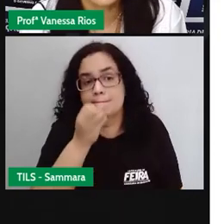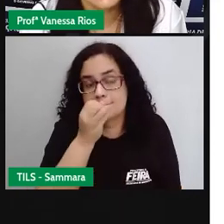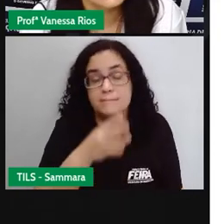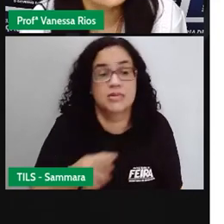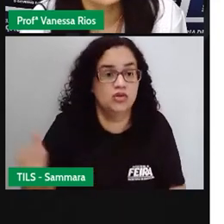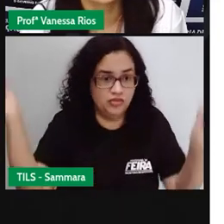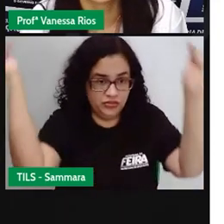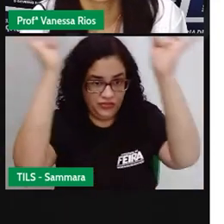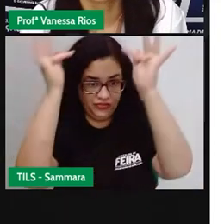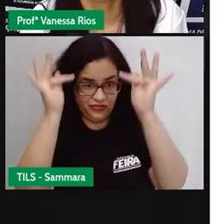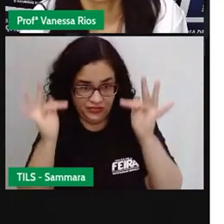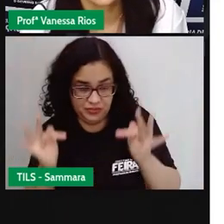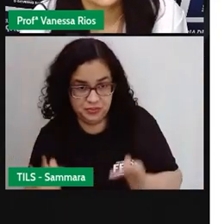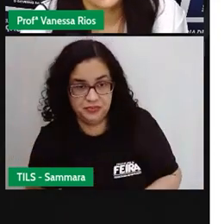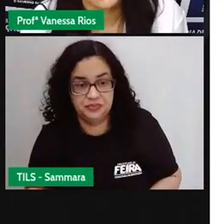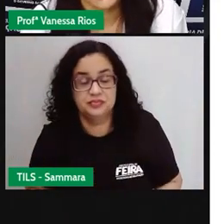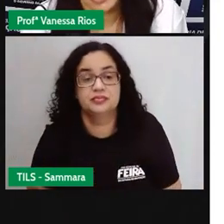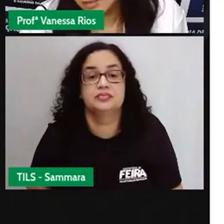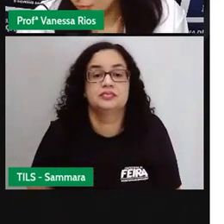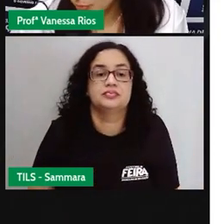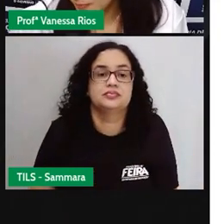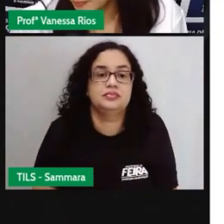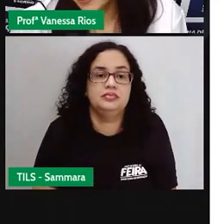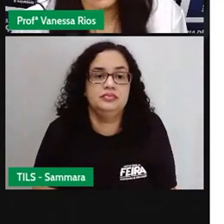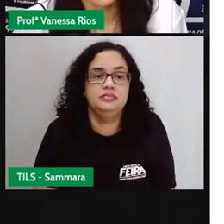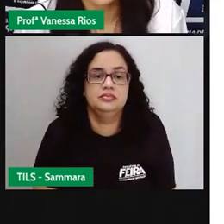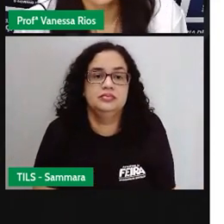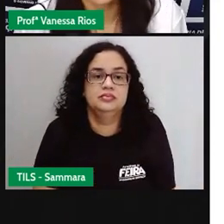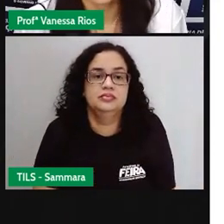deixa feliz, que me deixa satisfeito.